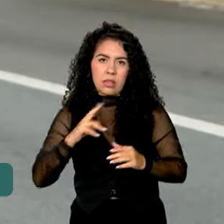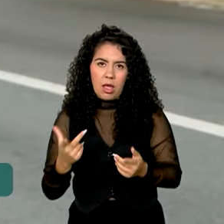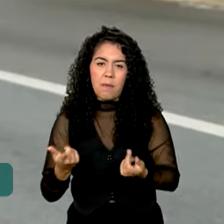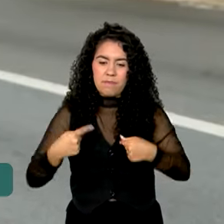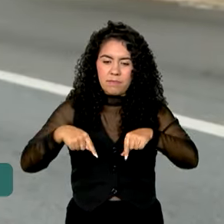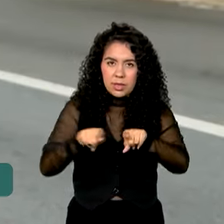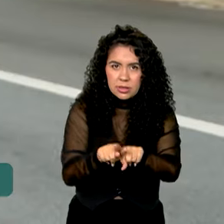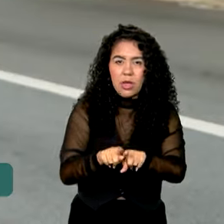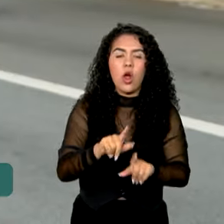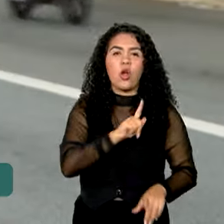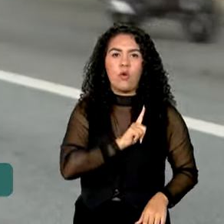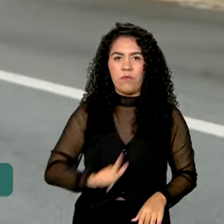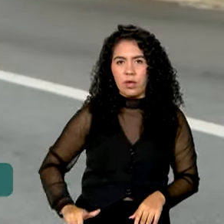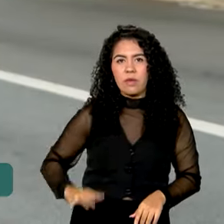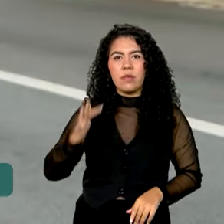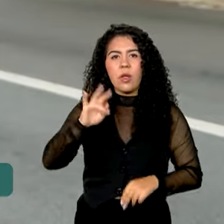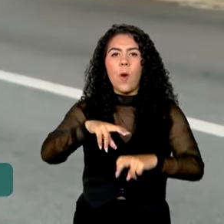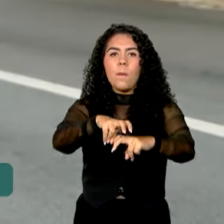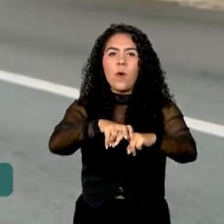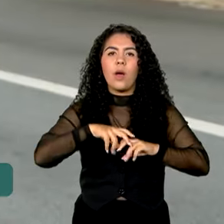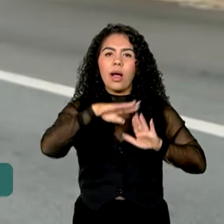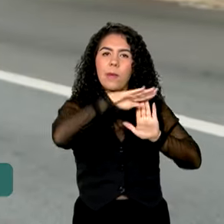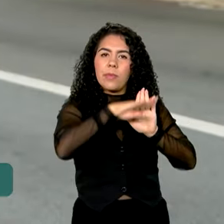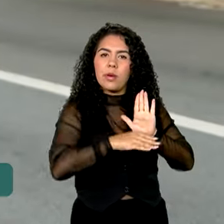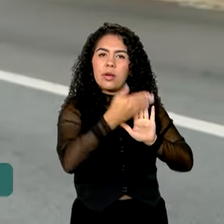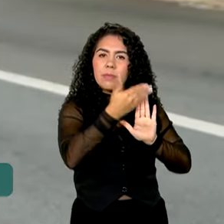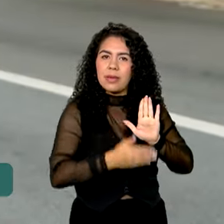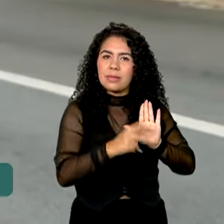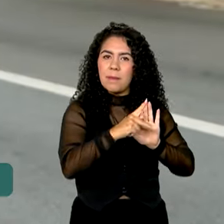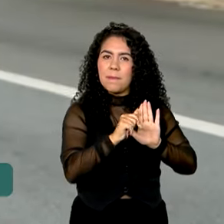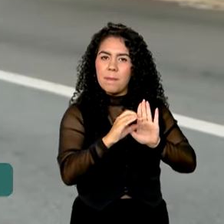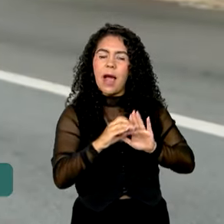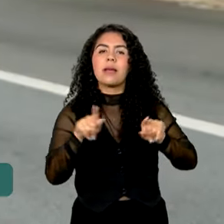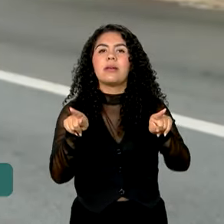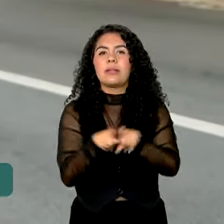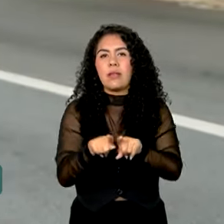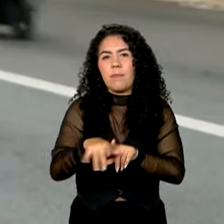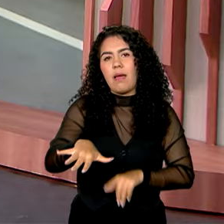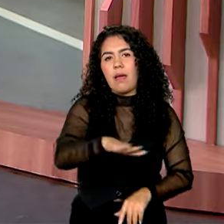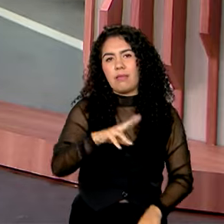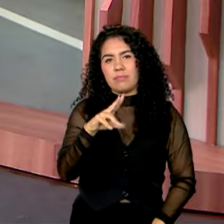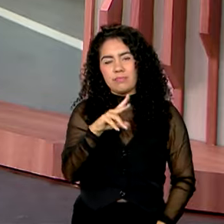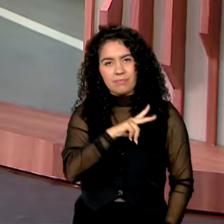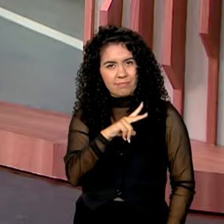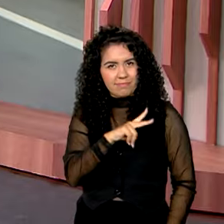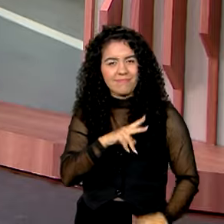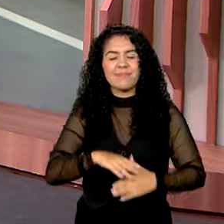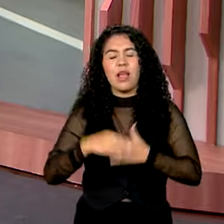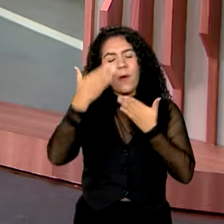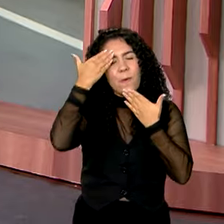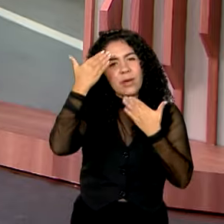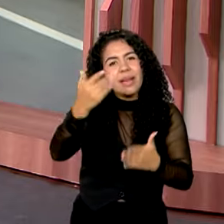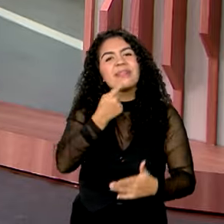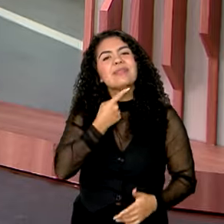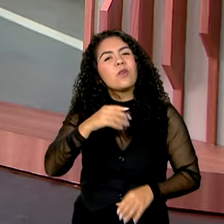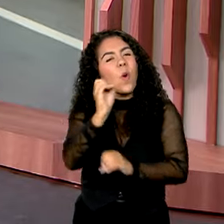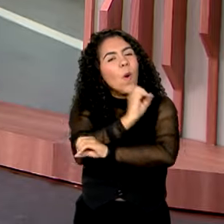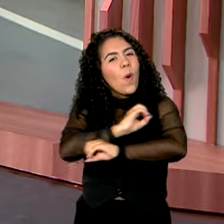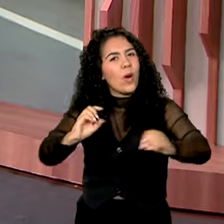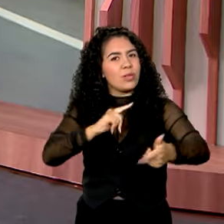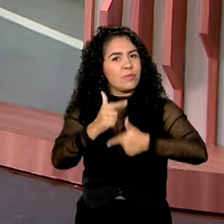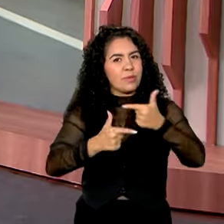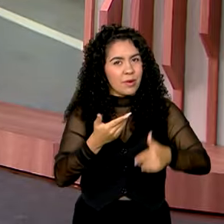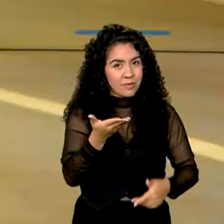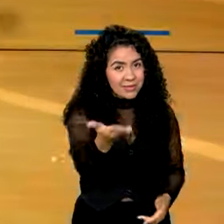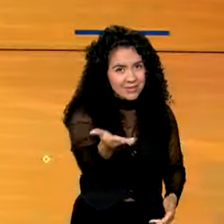governo federal, por meio do novo PAC, e o setor privado. Karine. Obrigada, Dimas. Bom trabalho para você aí em